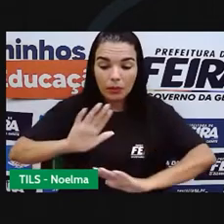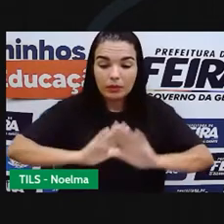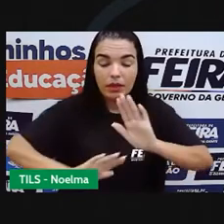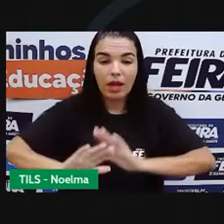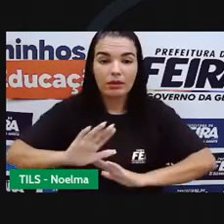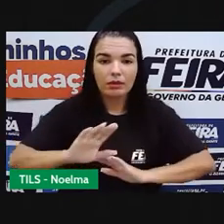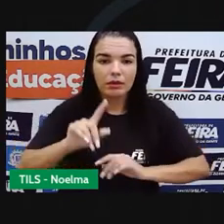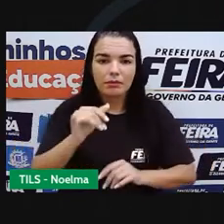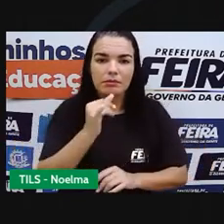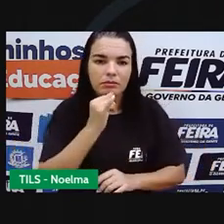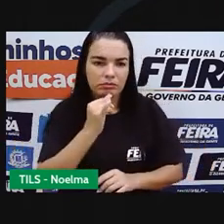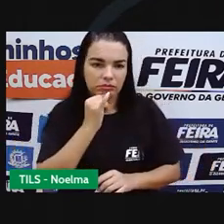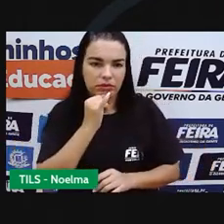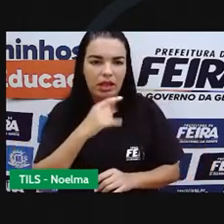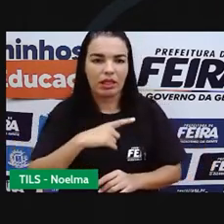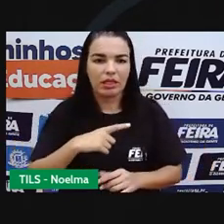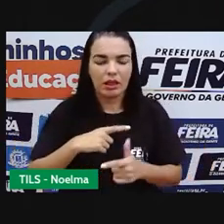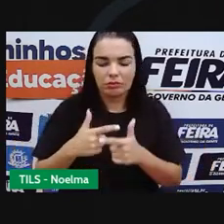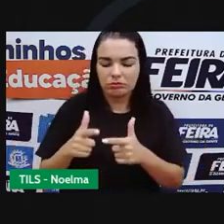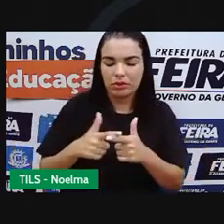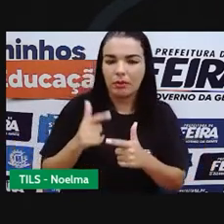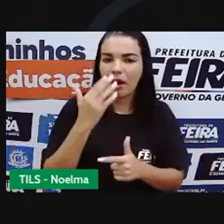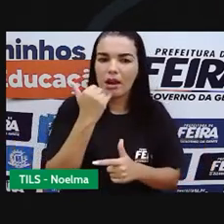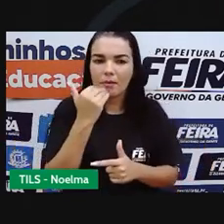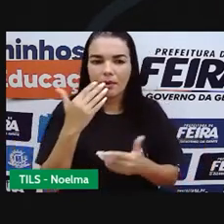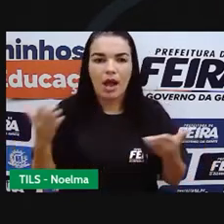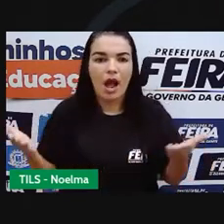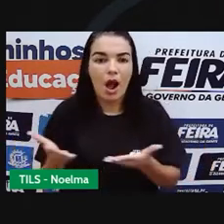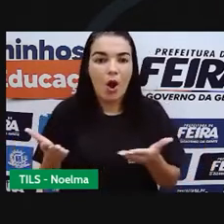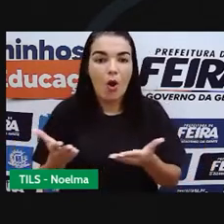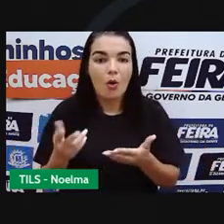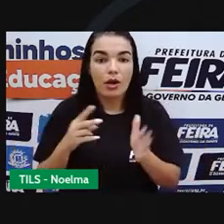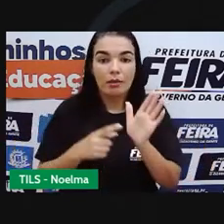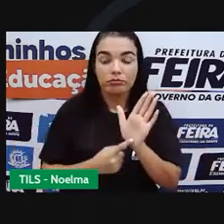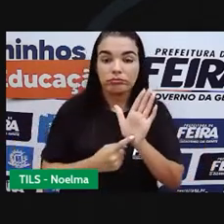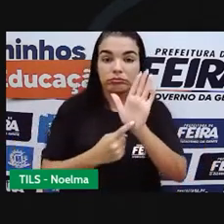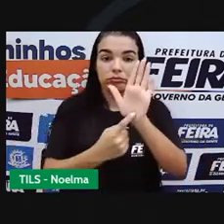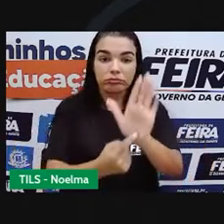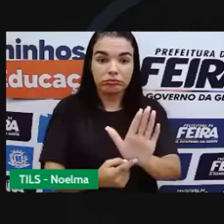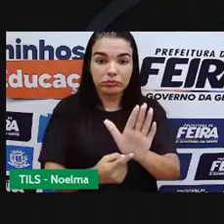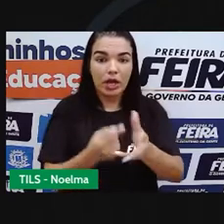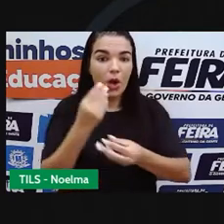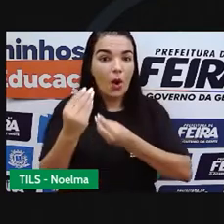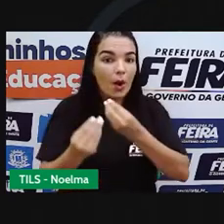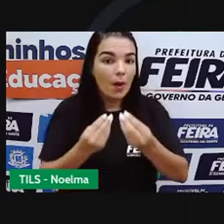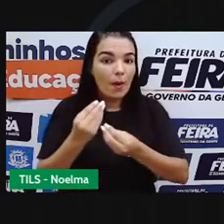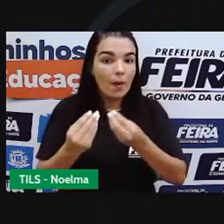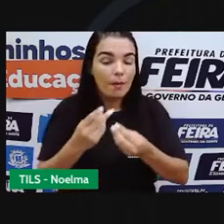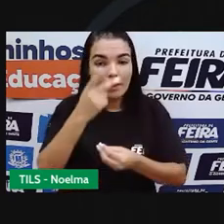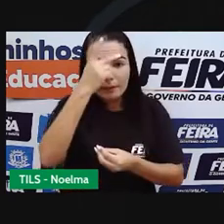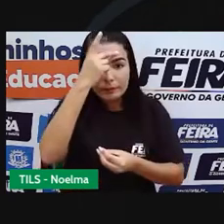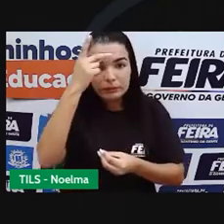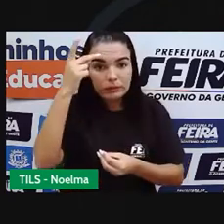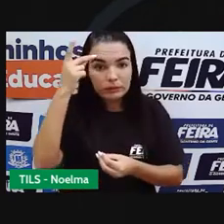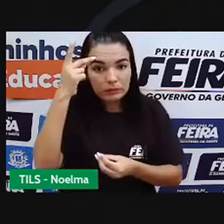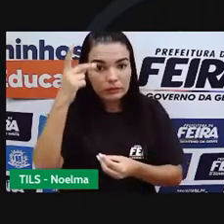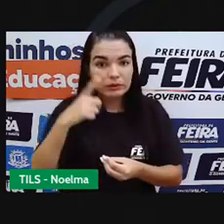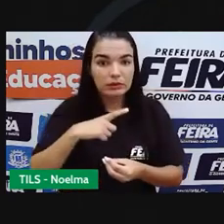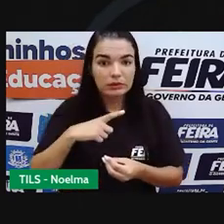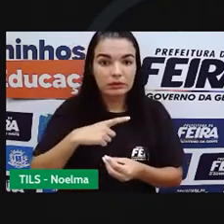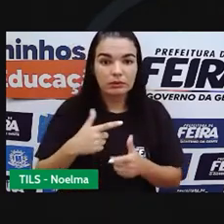bulimia e anorexia. É o que você vai ver no Outro Olhar de hoje. A produção é de Fernando Magalhães e Thaís Gomes.